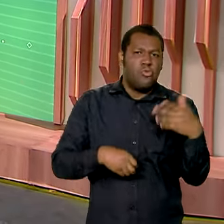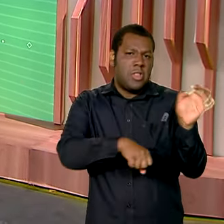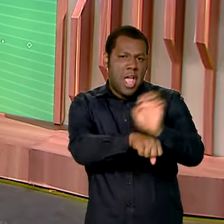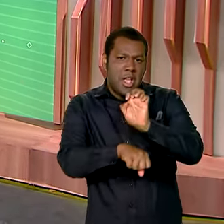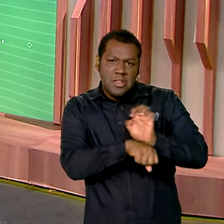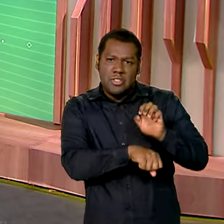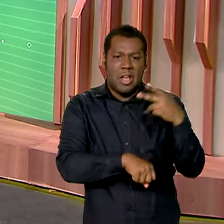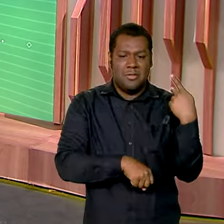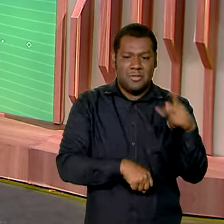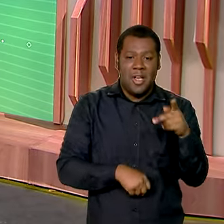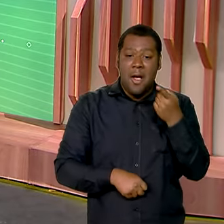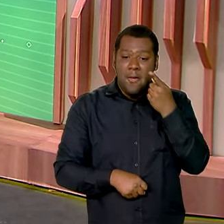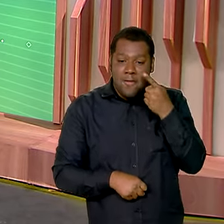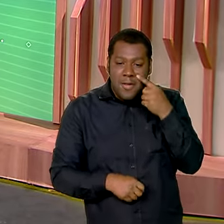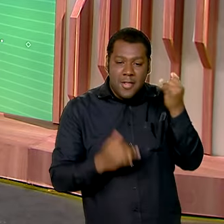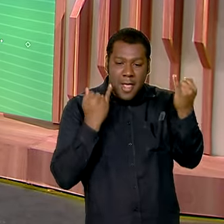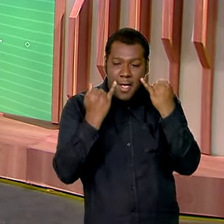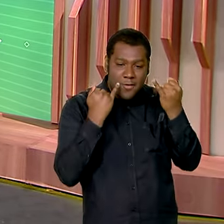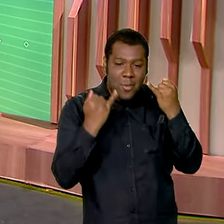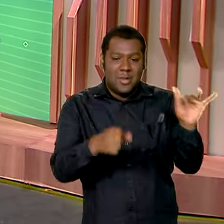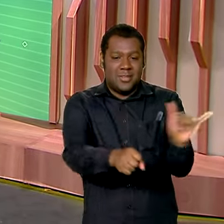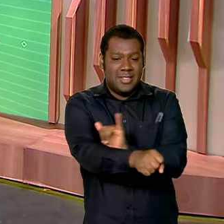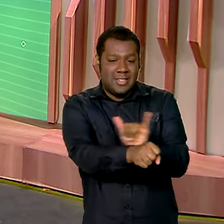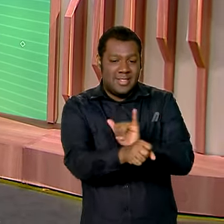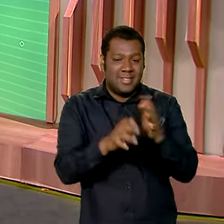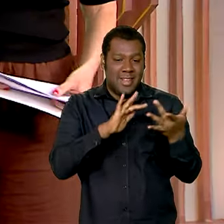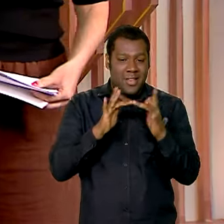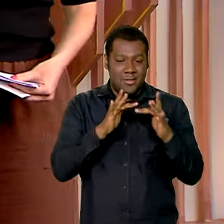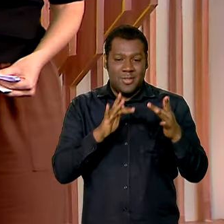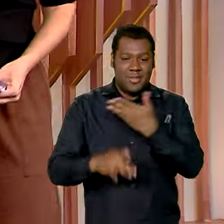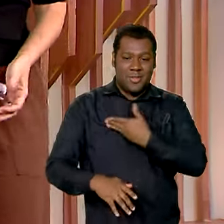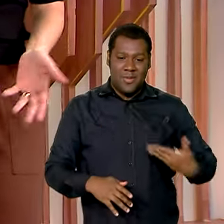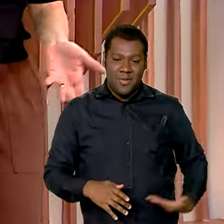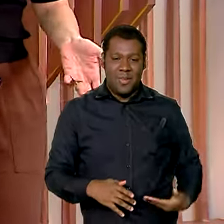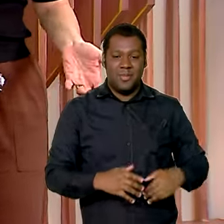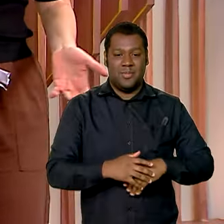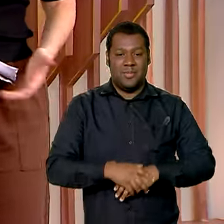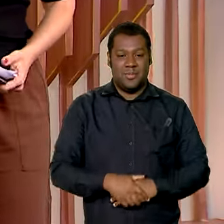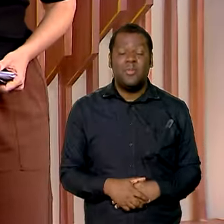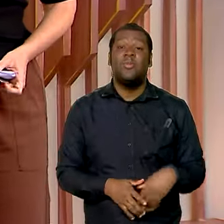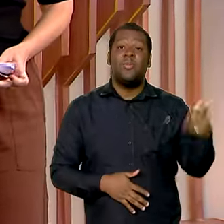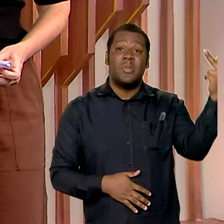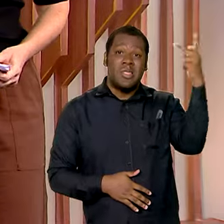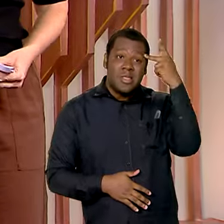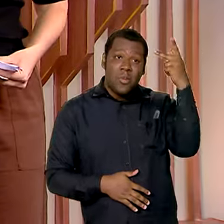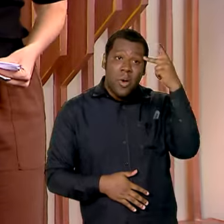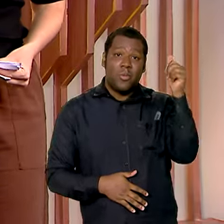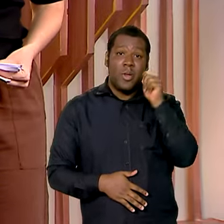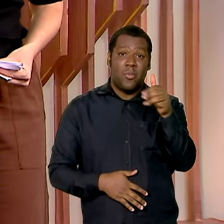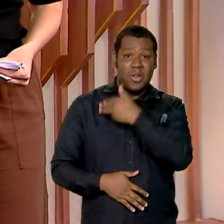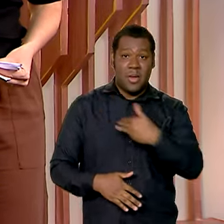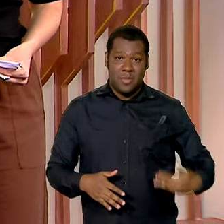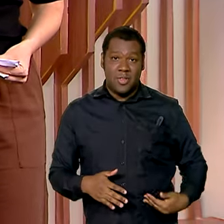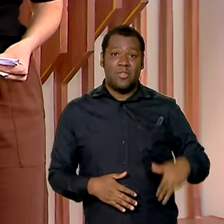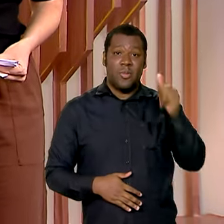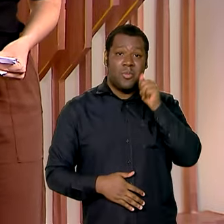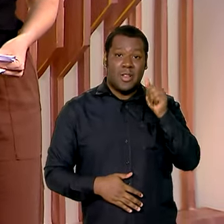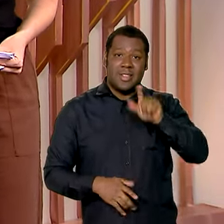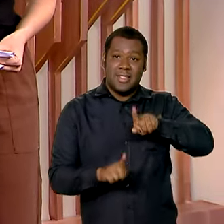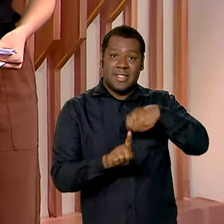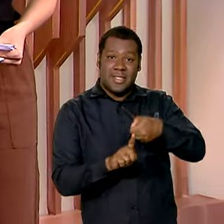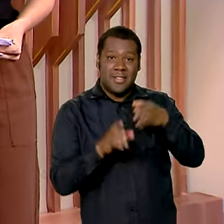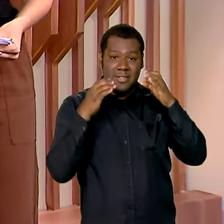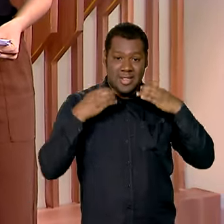seu estado e ver como estão as coisas por lá. E em São Paulo, a ministra das Mulheres, Cida